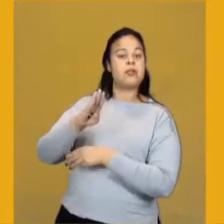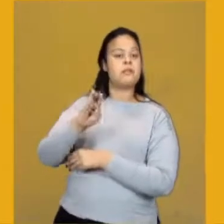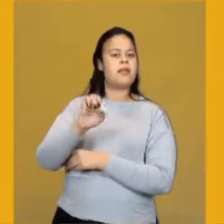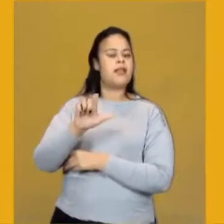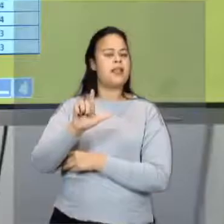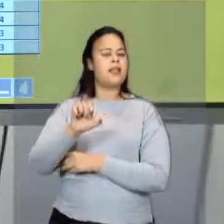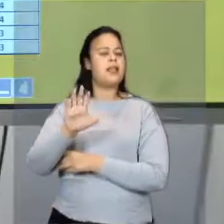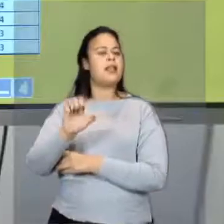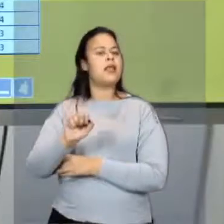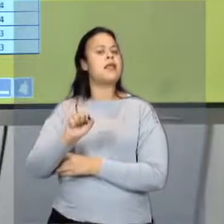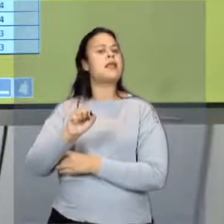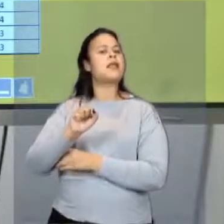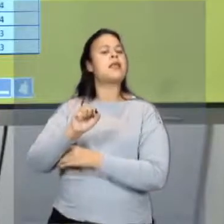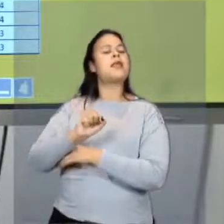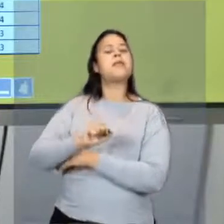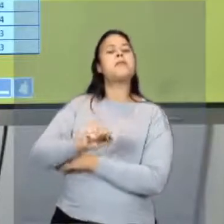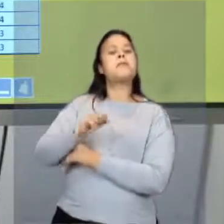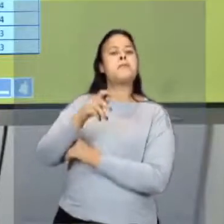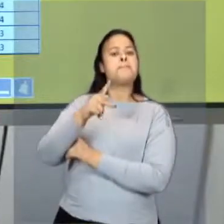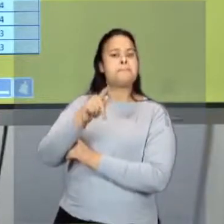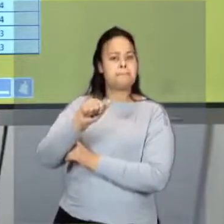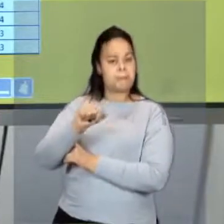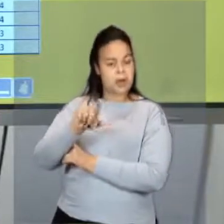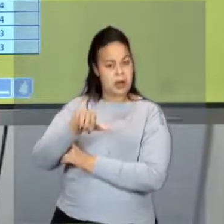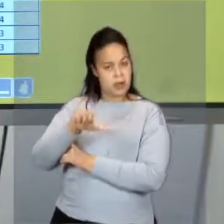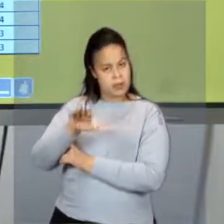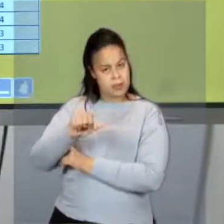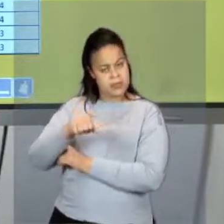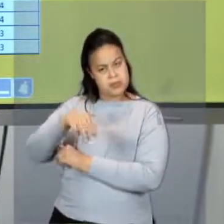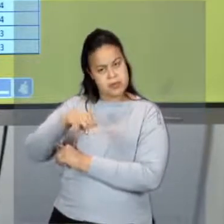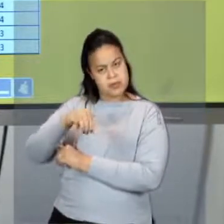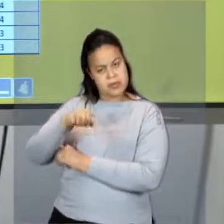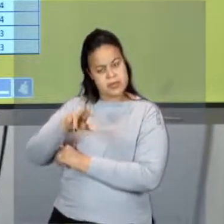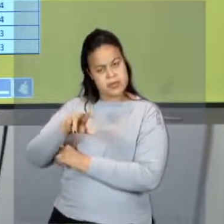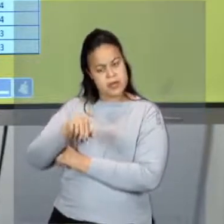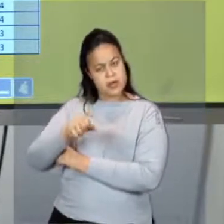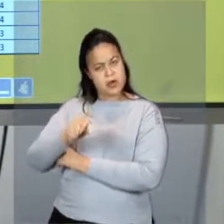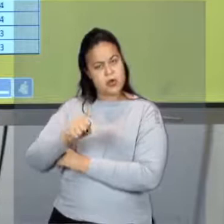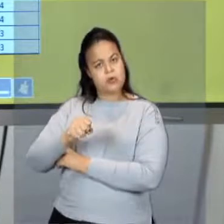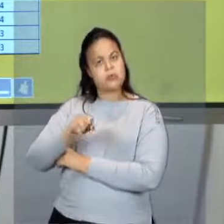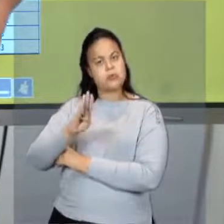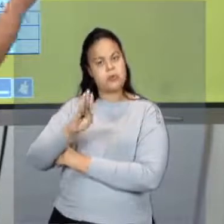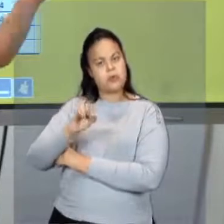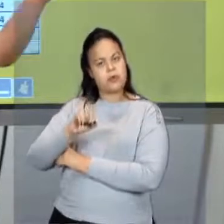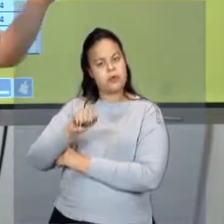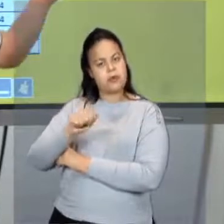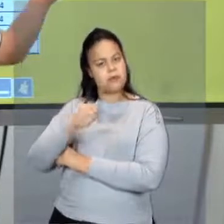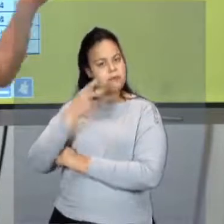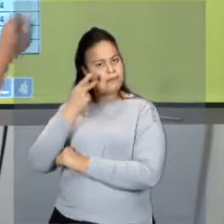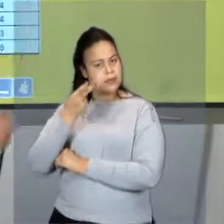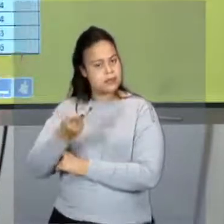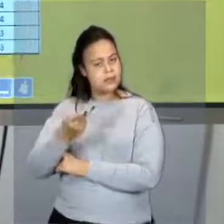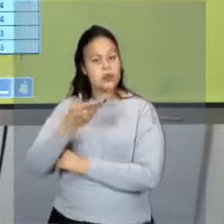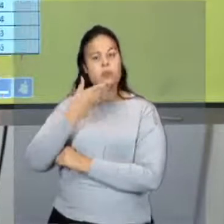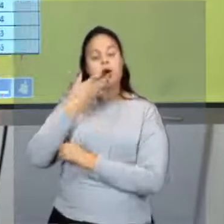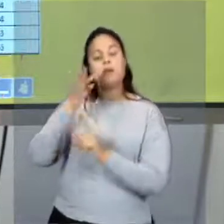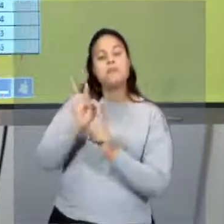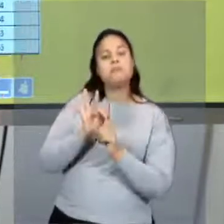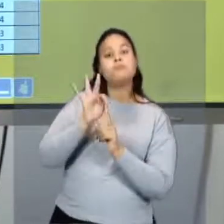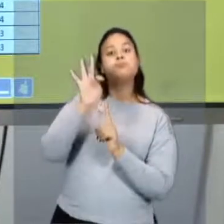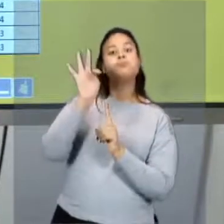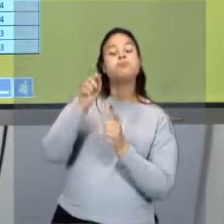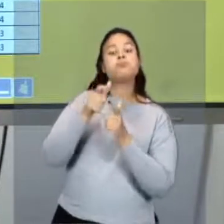Vista, Palmas ou Manaus. Mas tem a máxima de 31. E a máxima de 31 está acontecendo exatamente